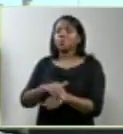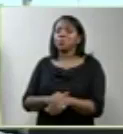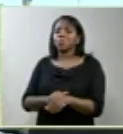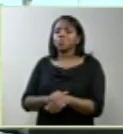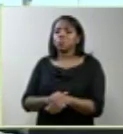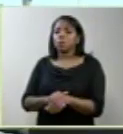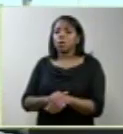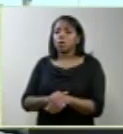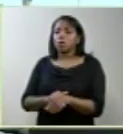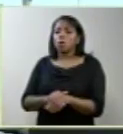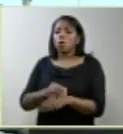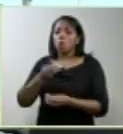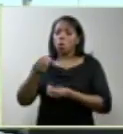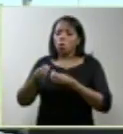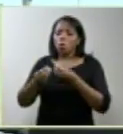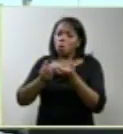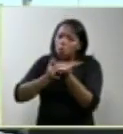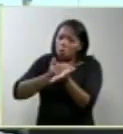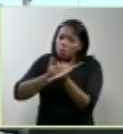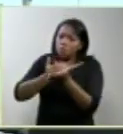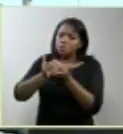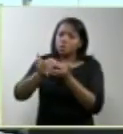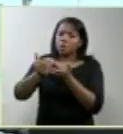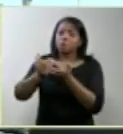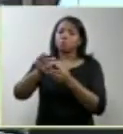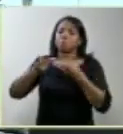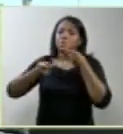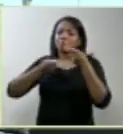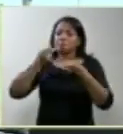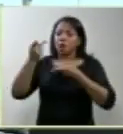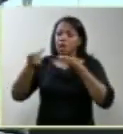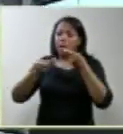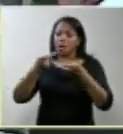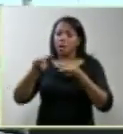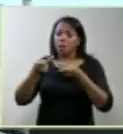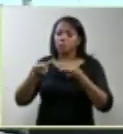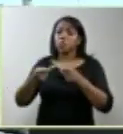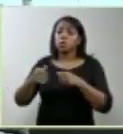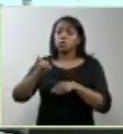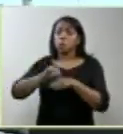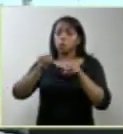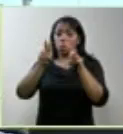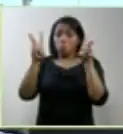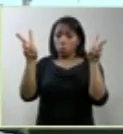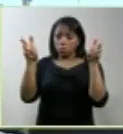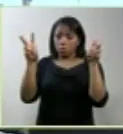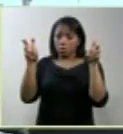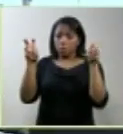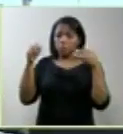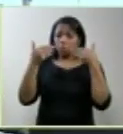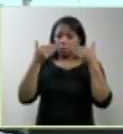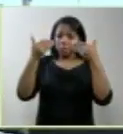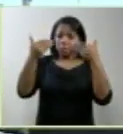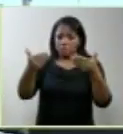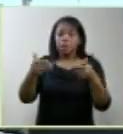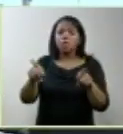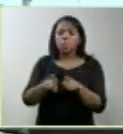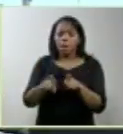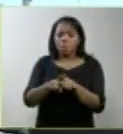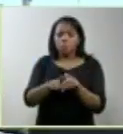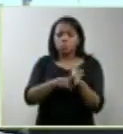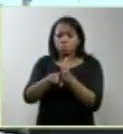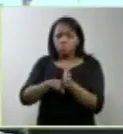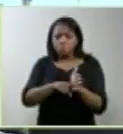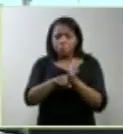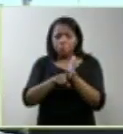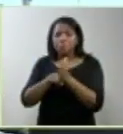E começando a falar um pouco de anencefalia, já amplamente apresentado aqui por especialistas que entendem do